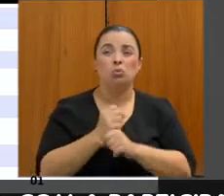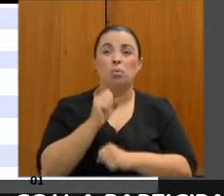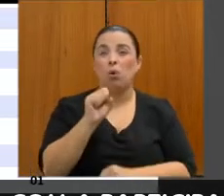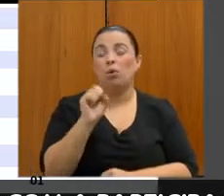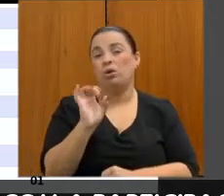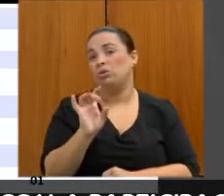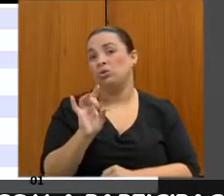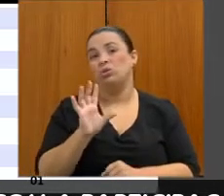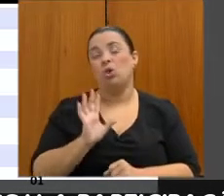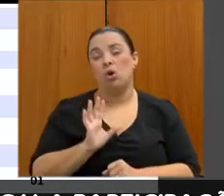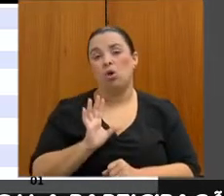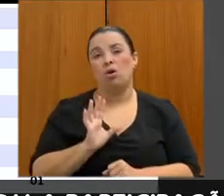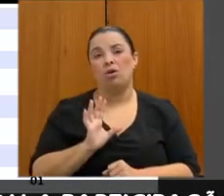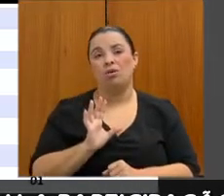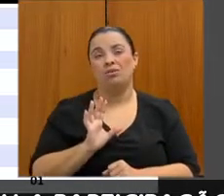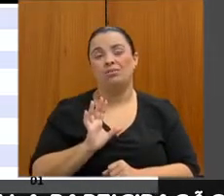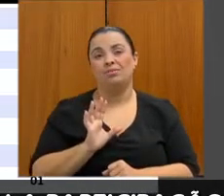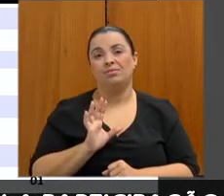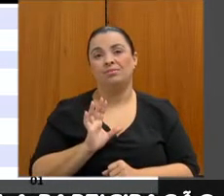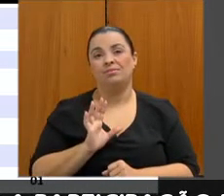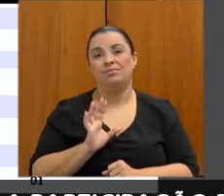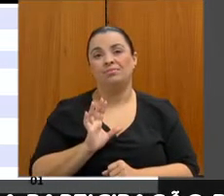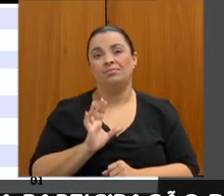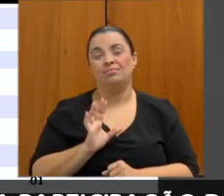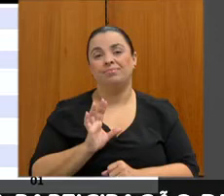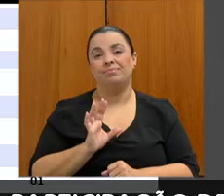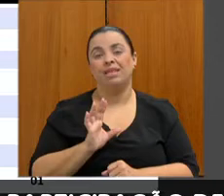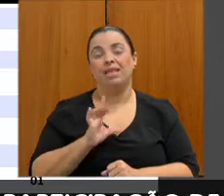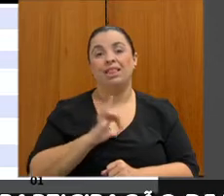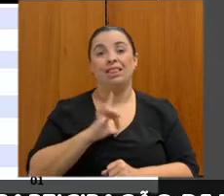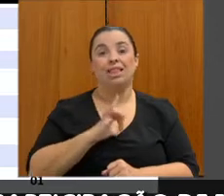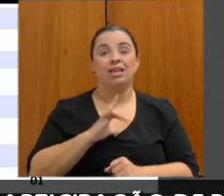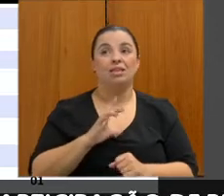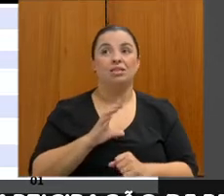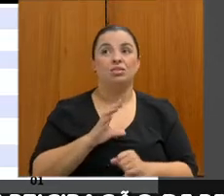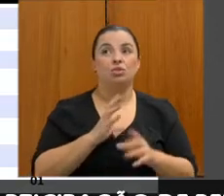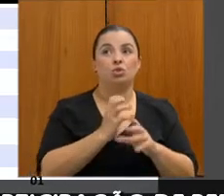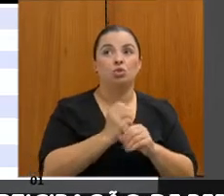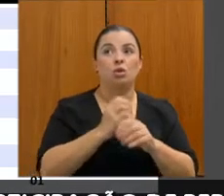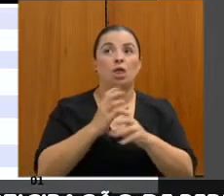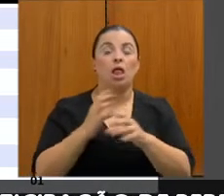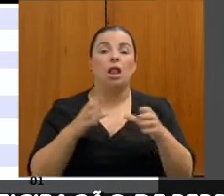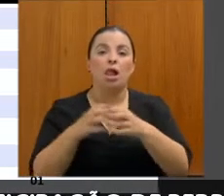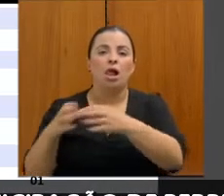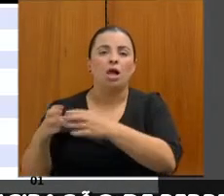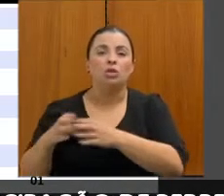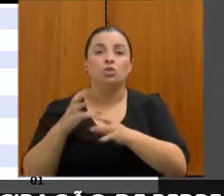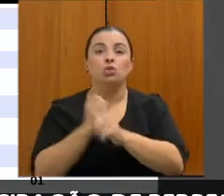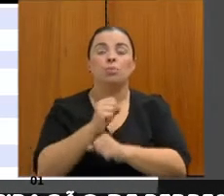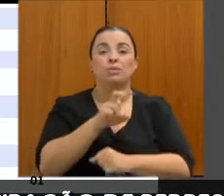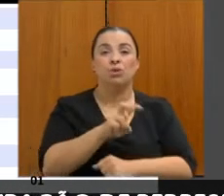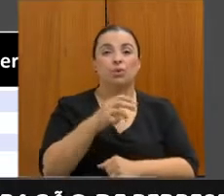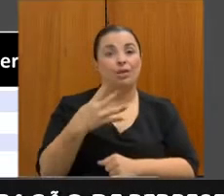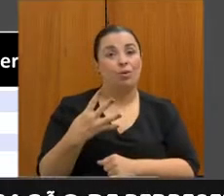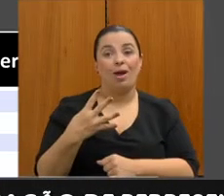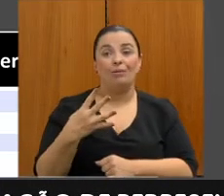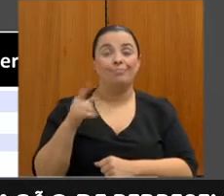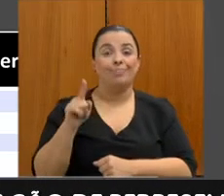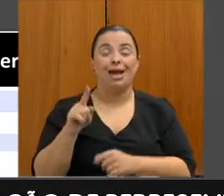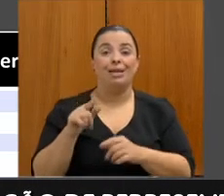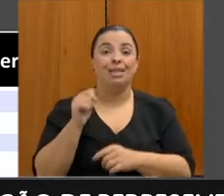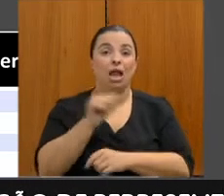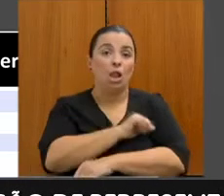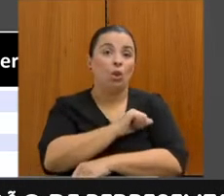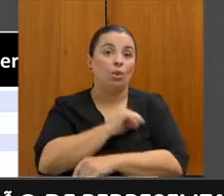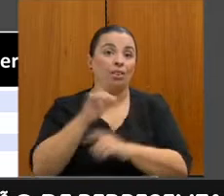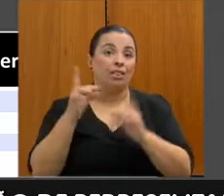54 turmas em andamento. Pode passar. Dentro do projeto